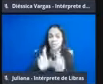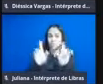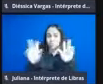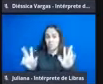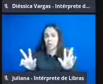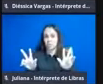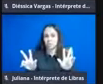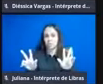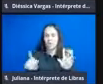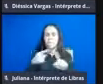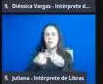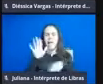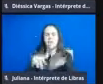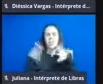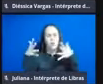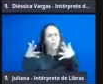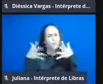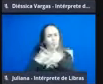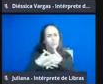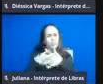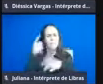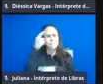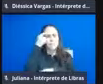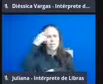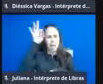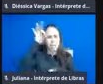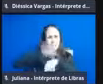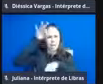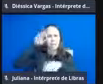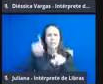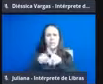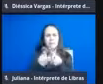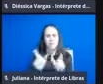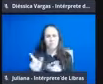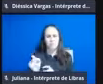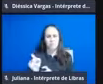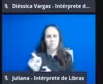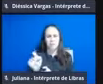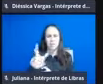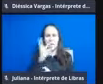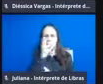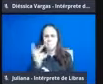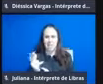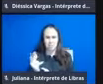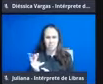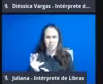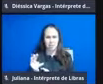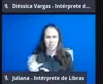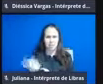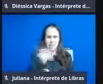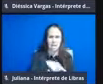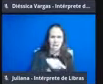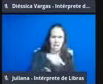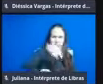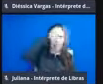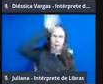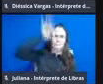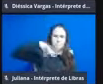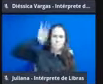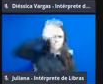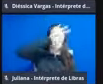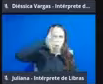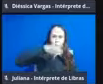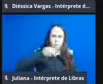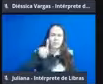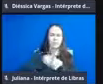vezes confundem, acham que as abelhas e as formigas fazem parte da mesma ordem das moscas e dos mosquitos, é o